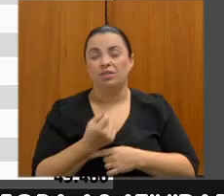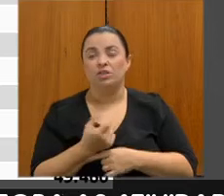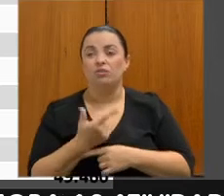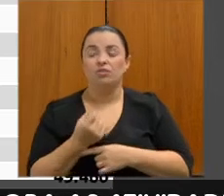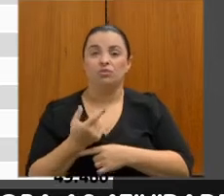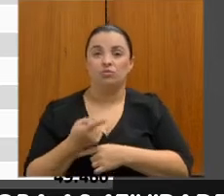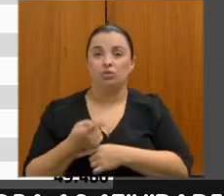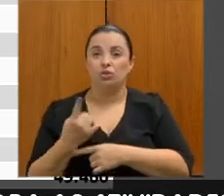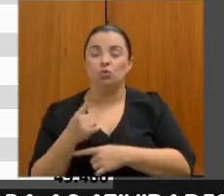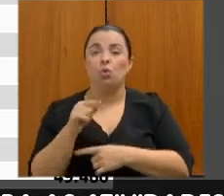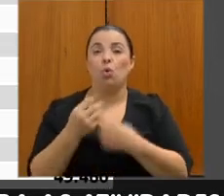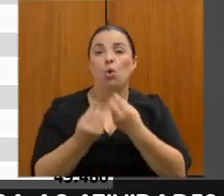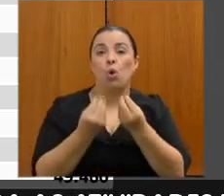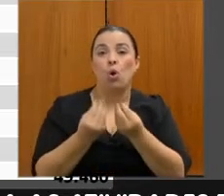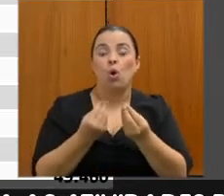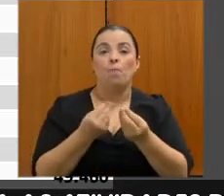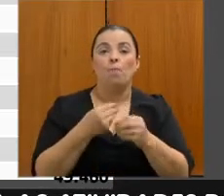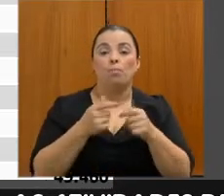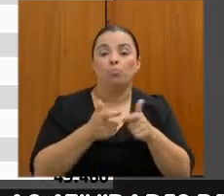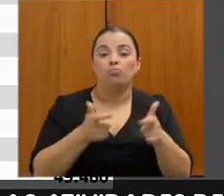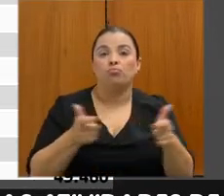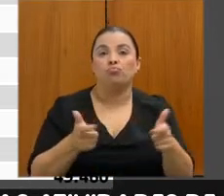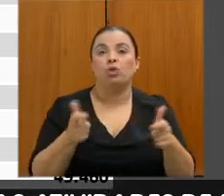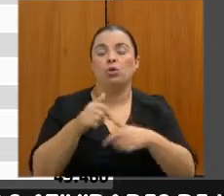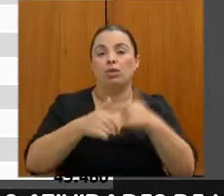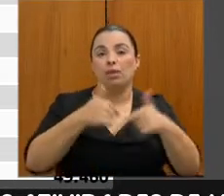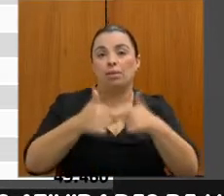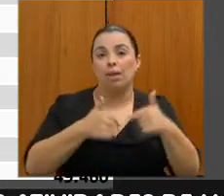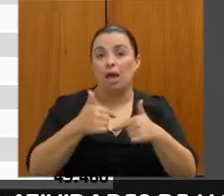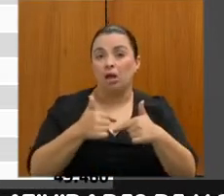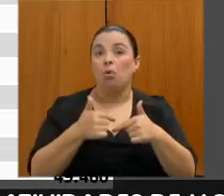a geração de empregos para pessoa com deficiência, ela foi negativa,